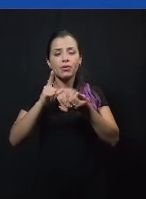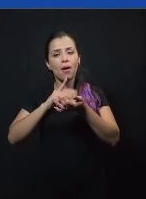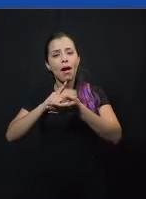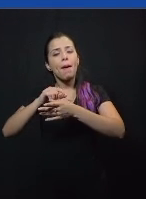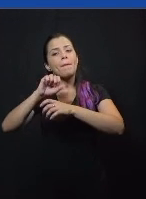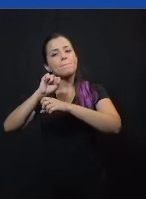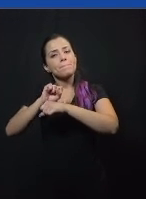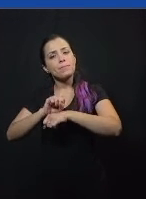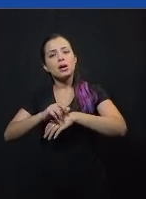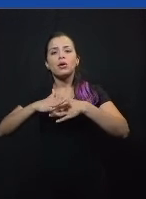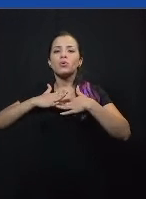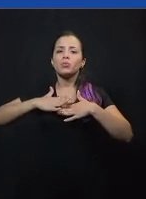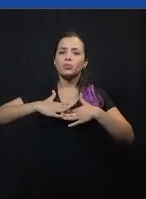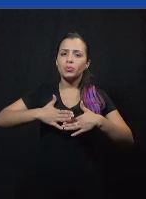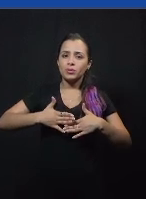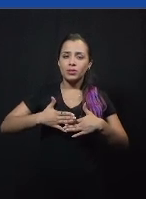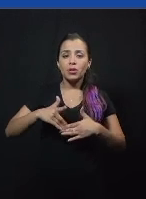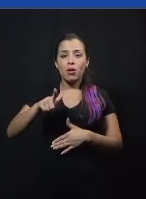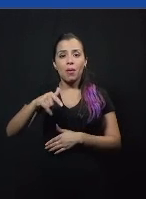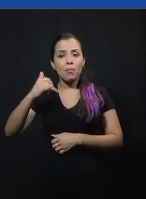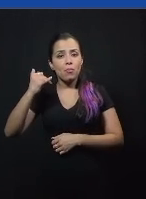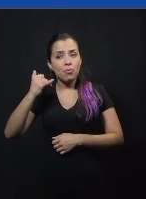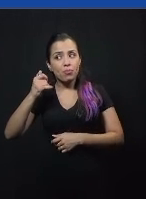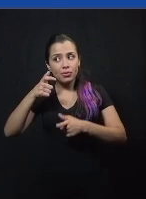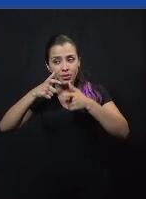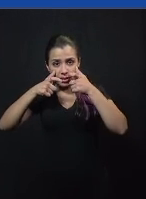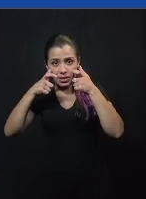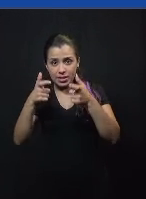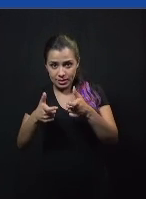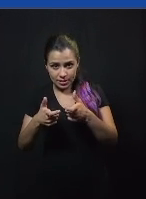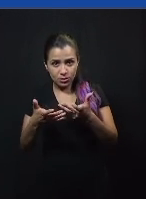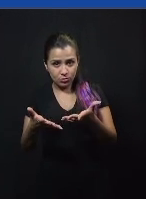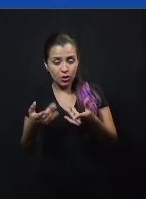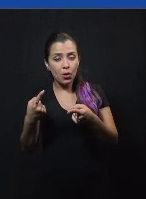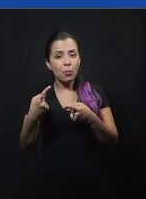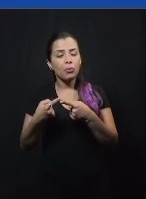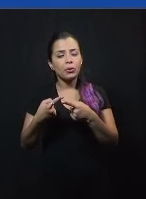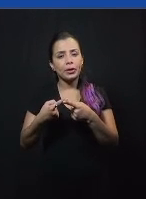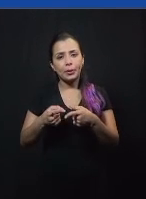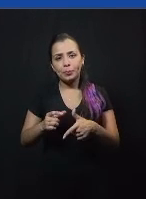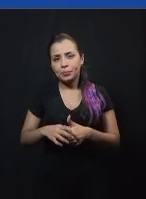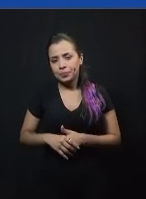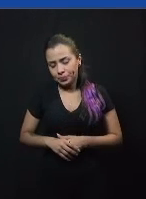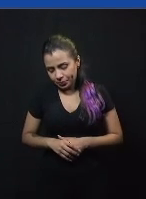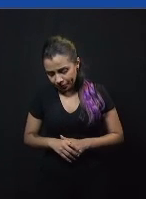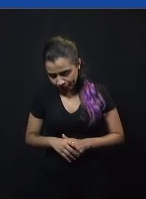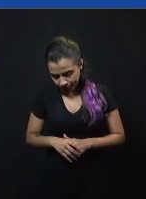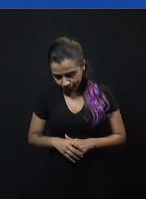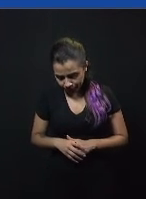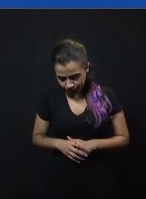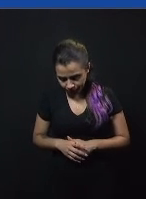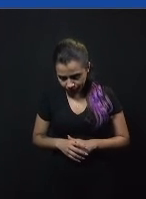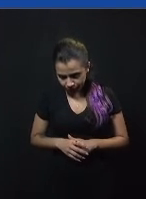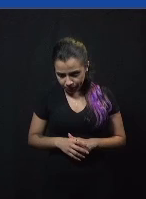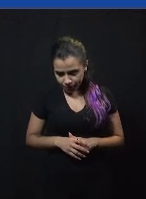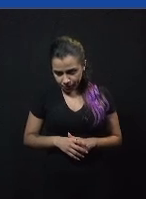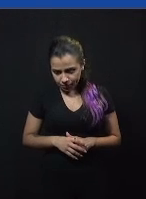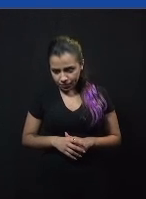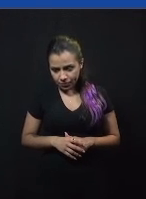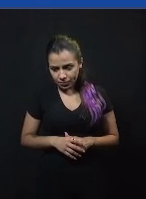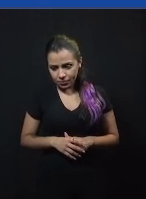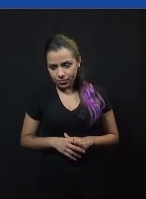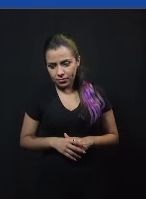interessante de assistir mas ele é muito mais o aprendizado dele é muito maior porque pensem numa experiência de vocês tendo uma discussão dessa às vezes alguém